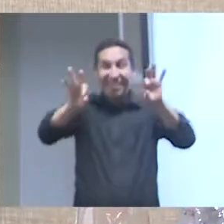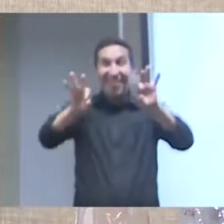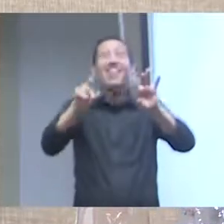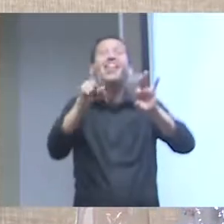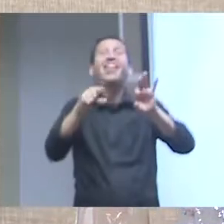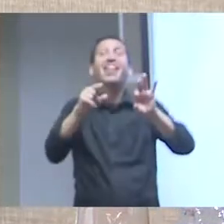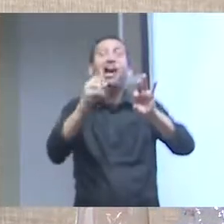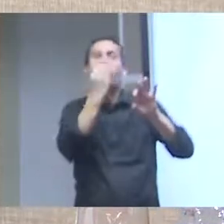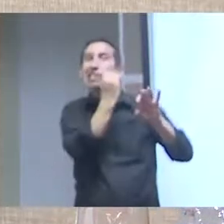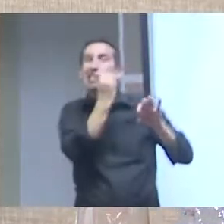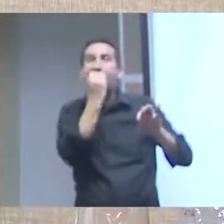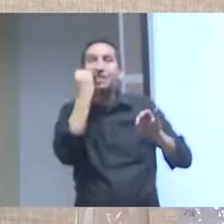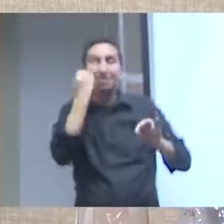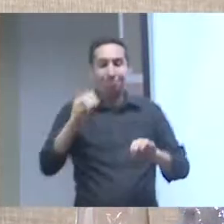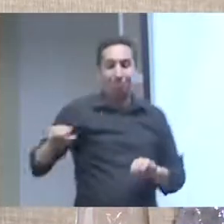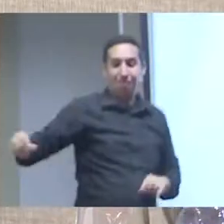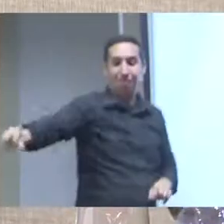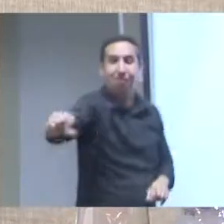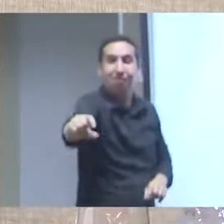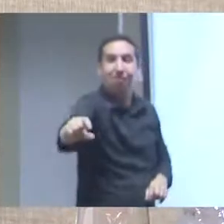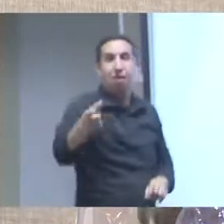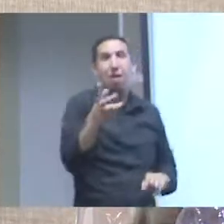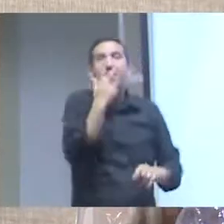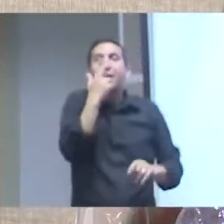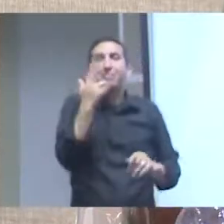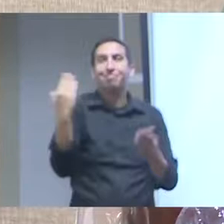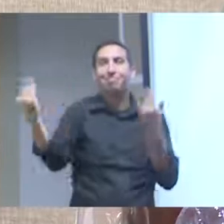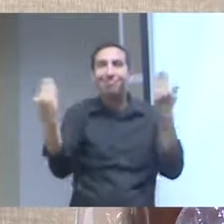de um período de carência onde ele conseguiu publicar